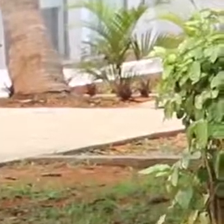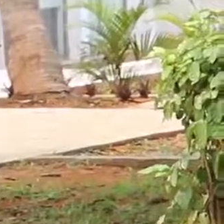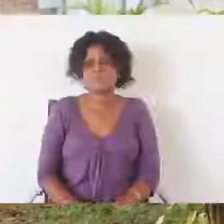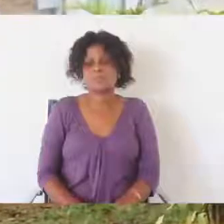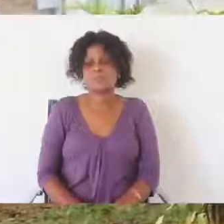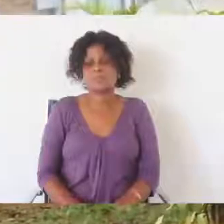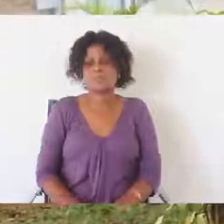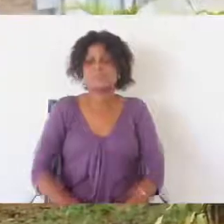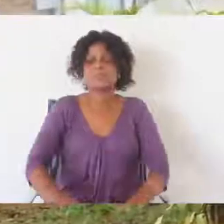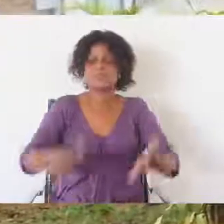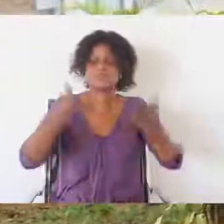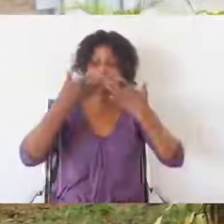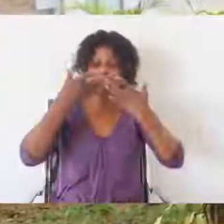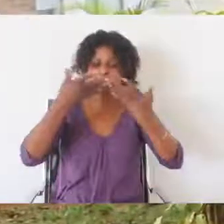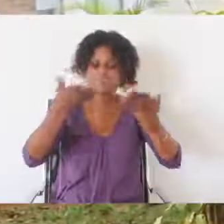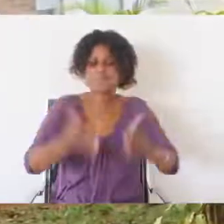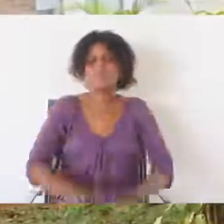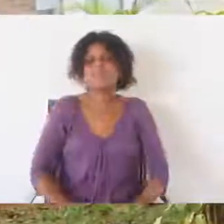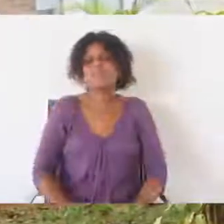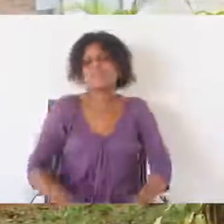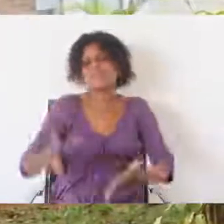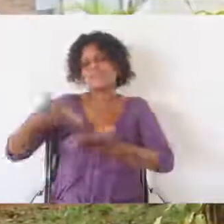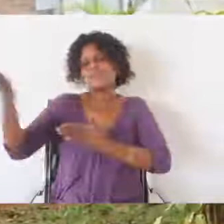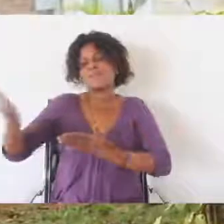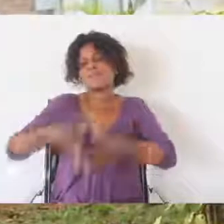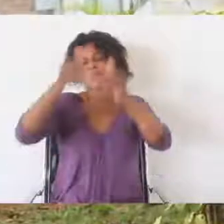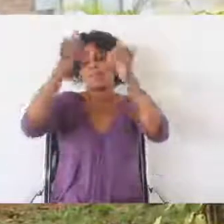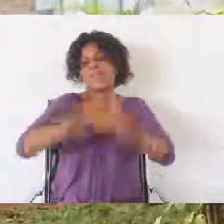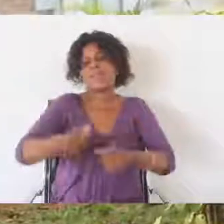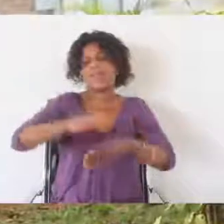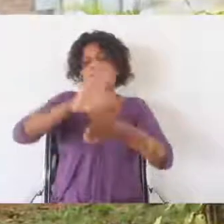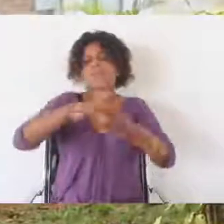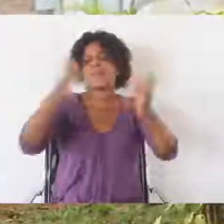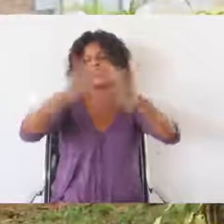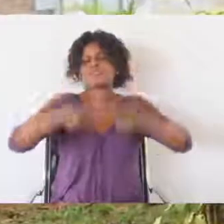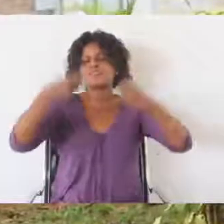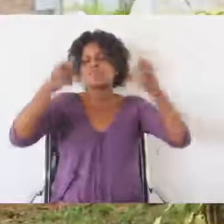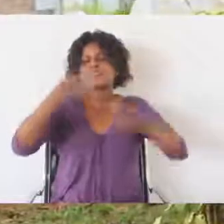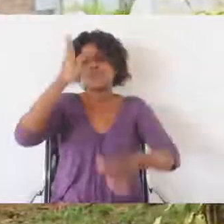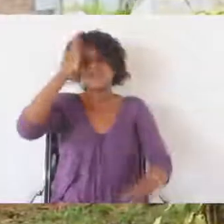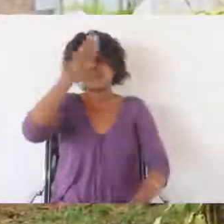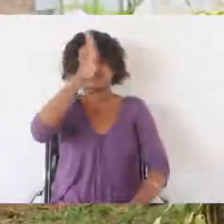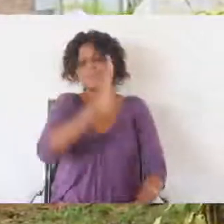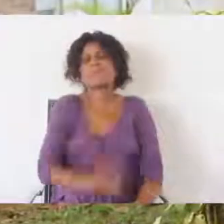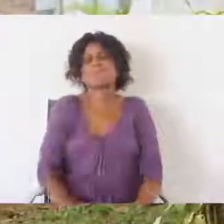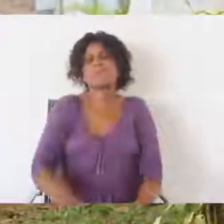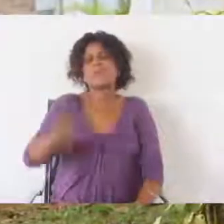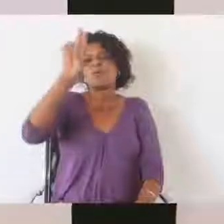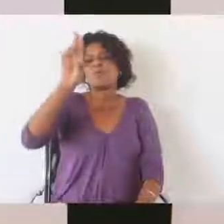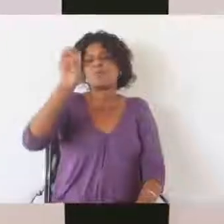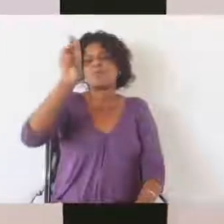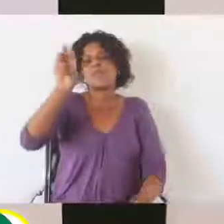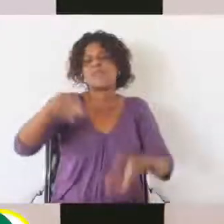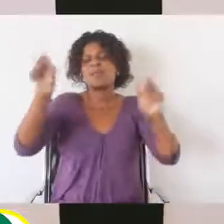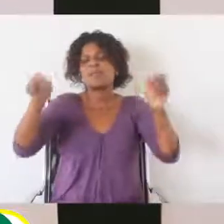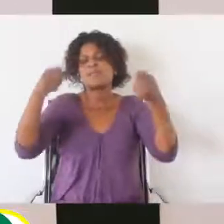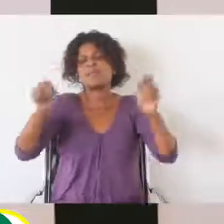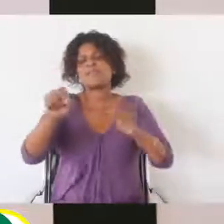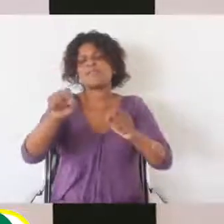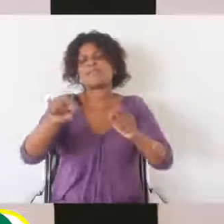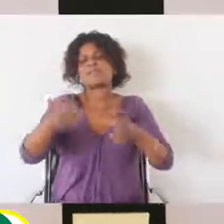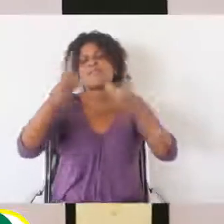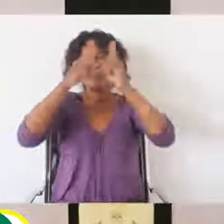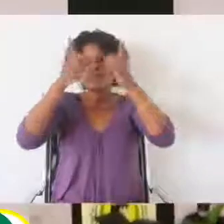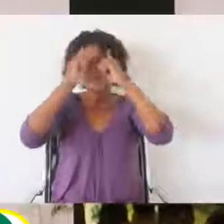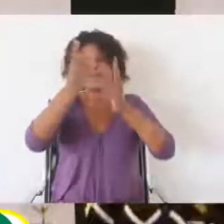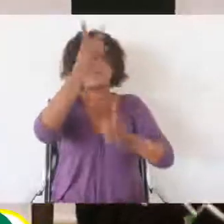Saudações, seja bem-vindo a mais uma edição Jornal da Comunidade. O UAM realiza cerimônia de graduação 2020. A UAM